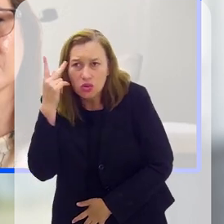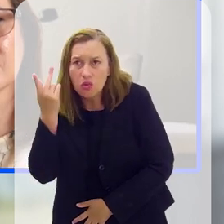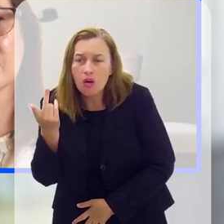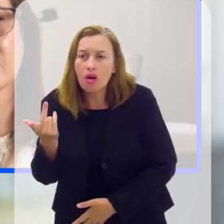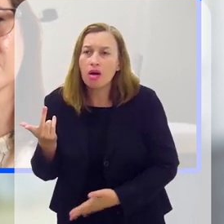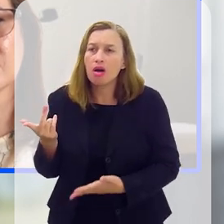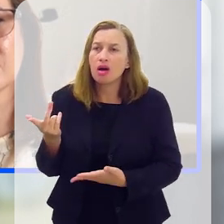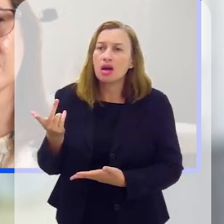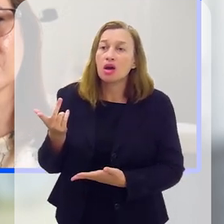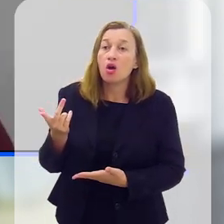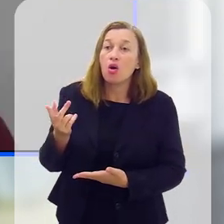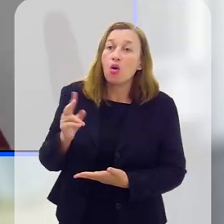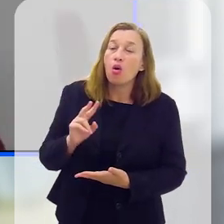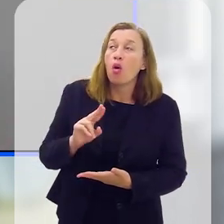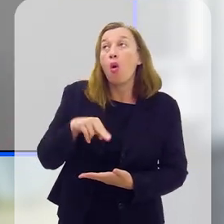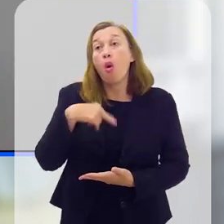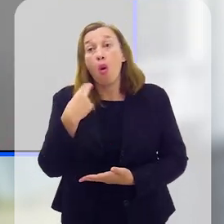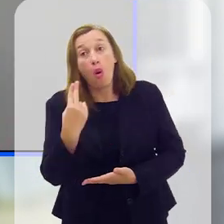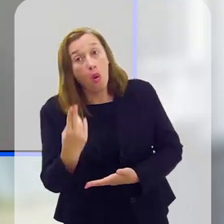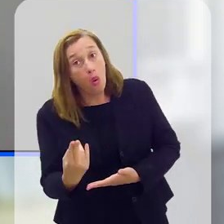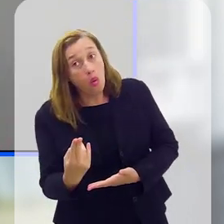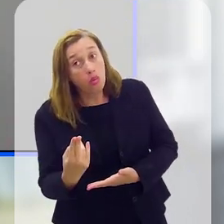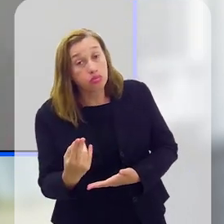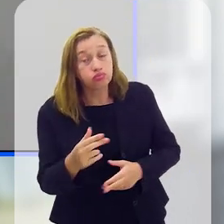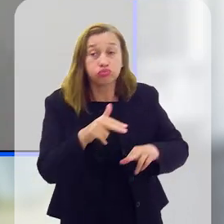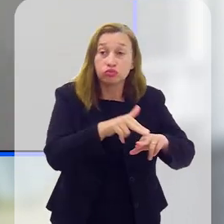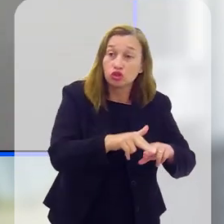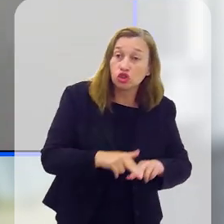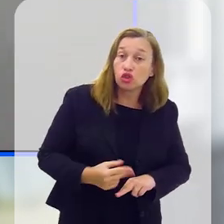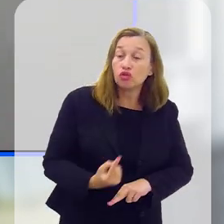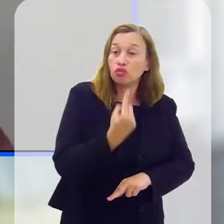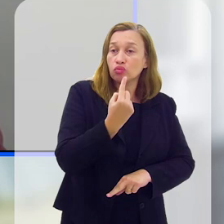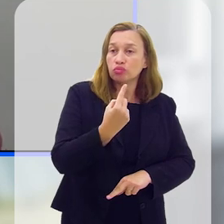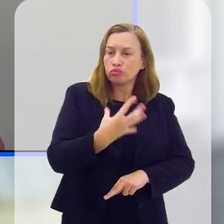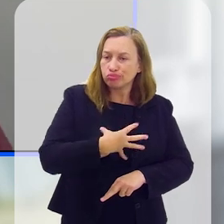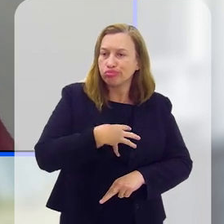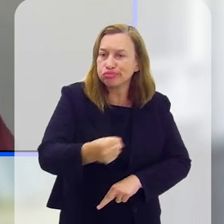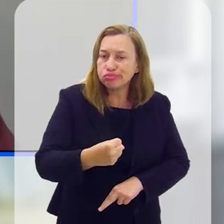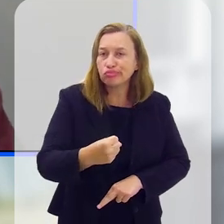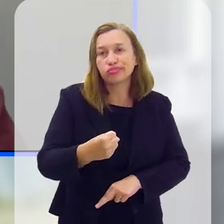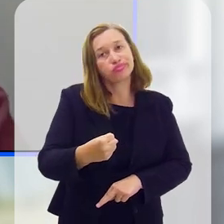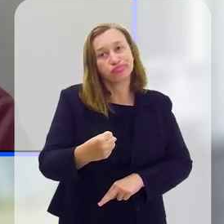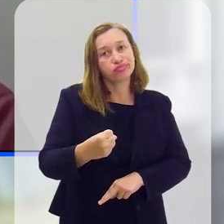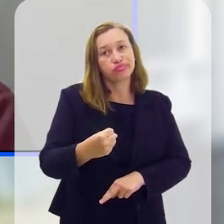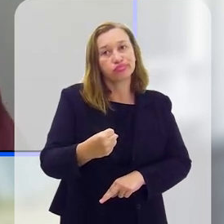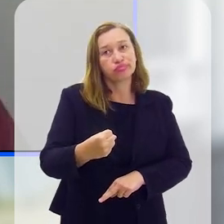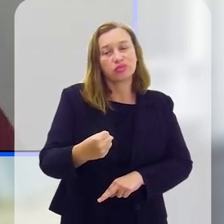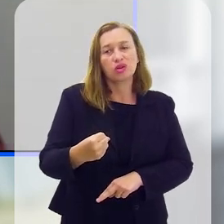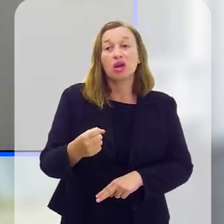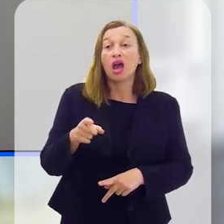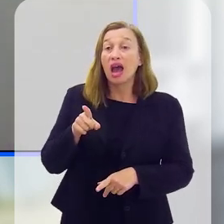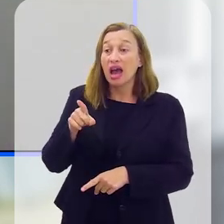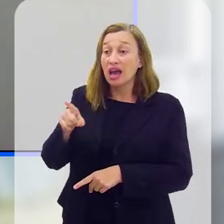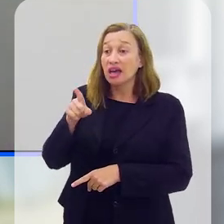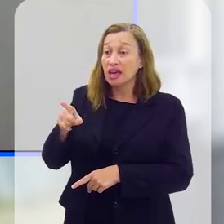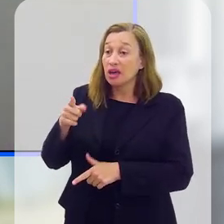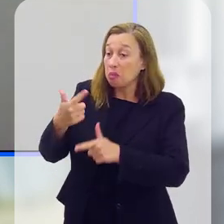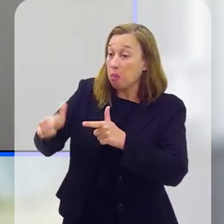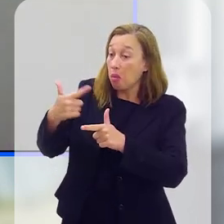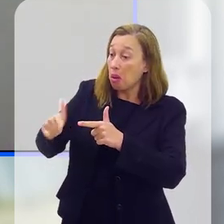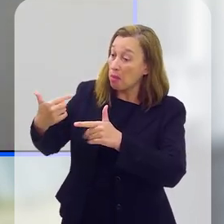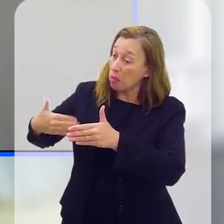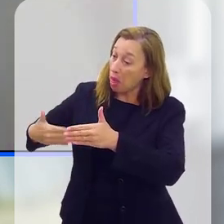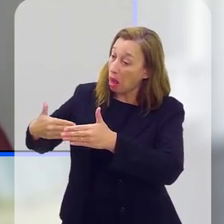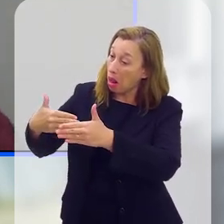muitas vezes o senso comum coloca, ou mesmo por um único fator, alguém tira a vida. Aquele fator que muitas vezes se atribui